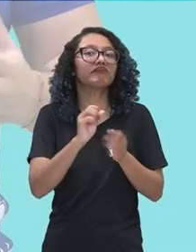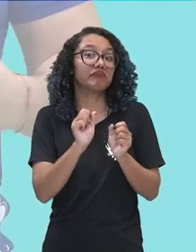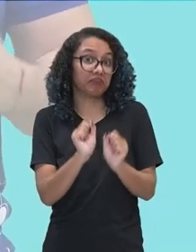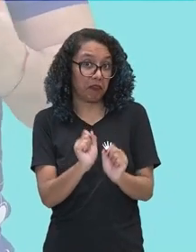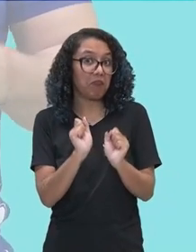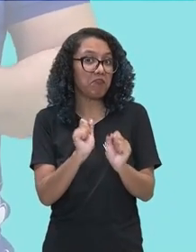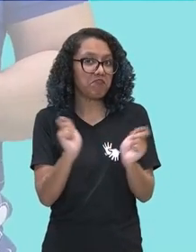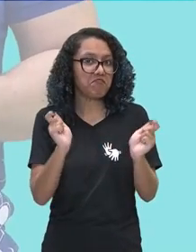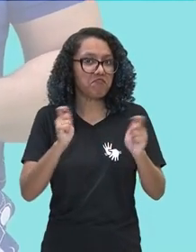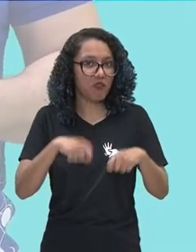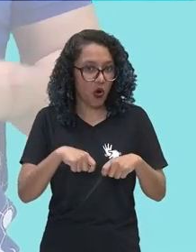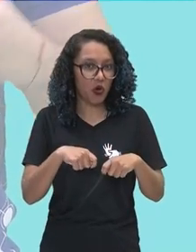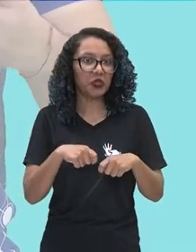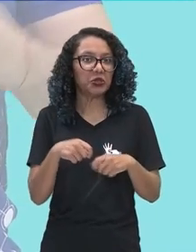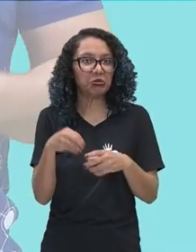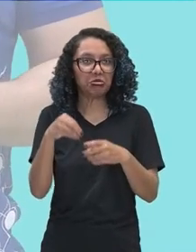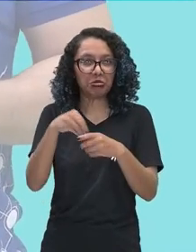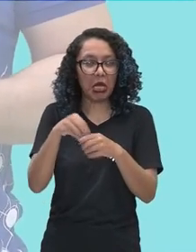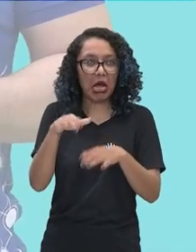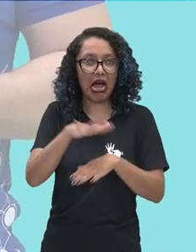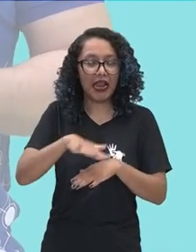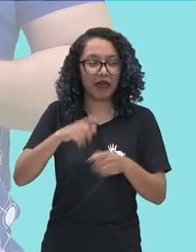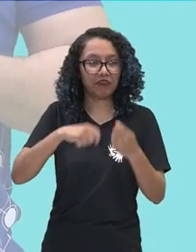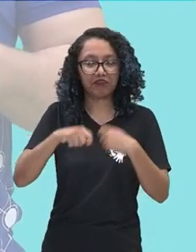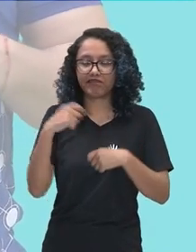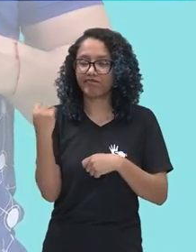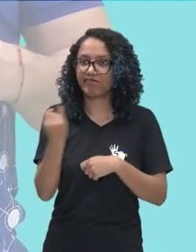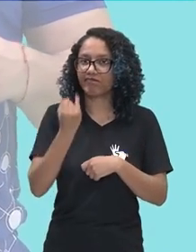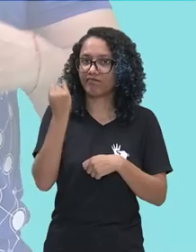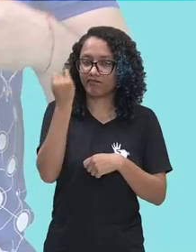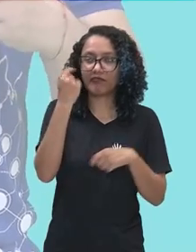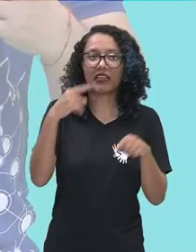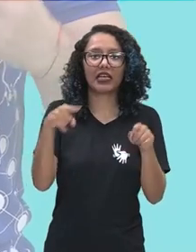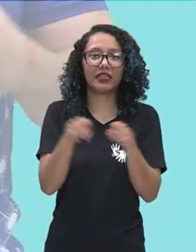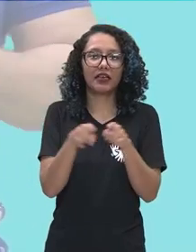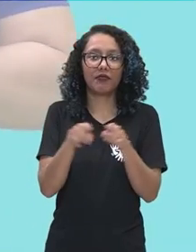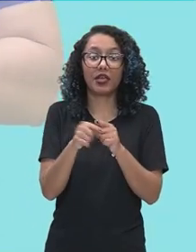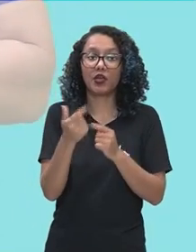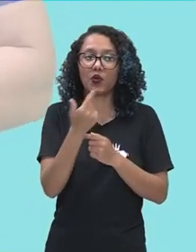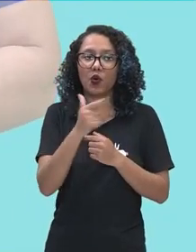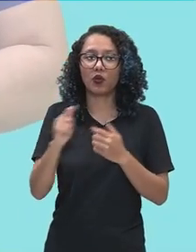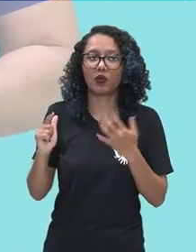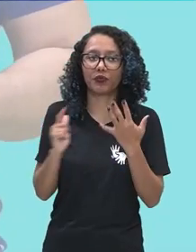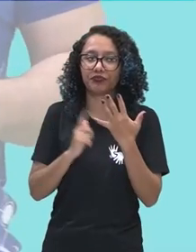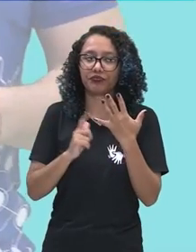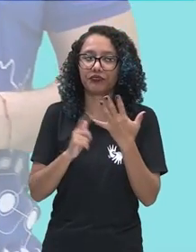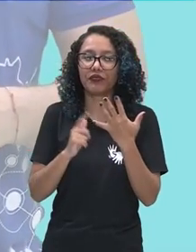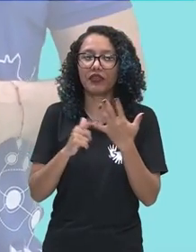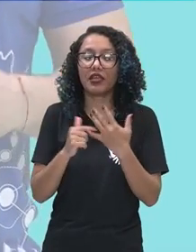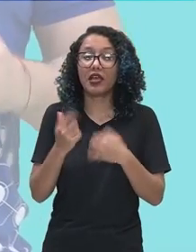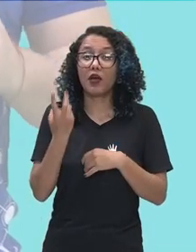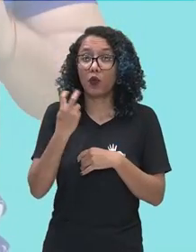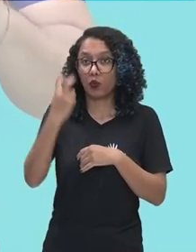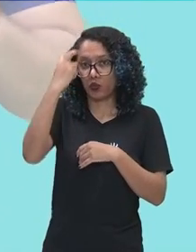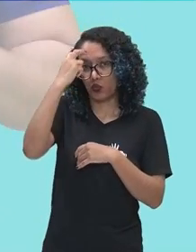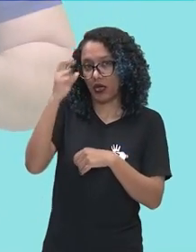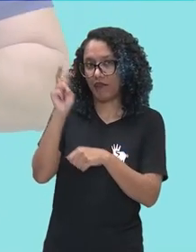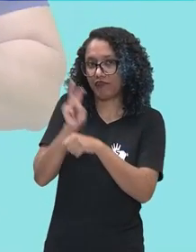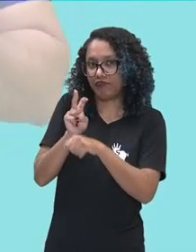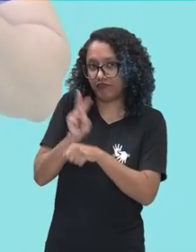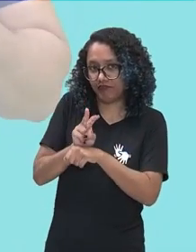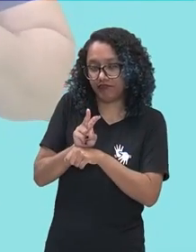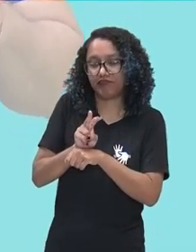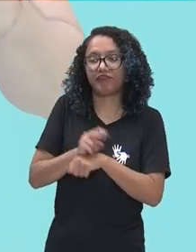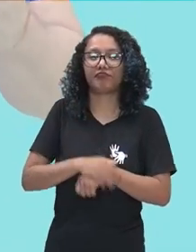comercialização é muito importante. Um outro tópico é na preservação cultural. A língua